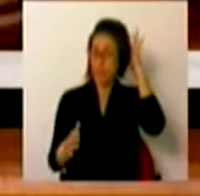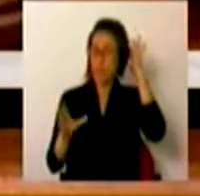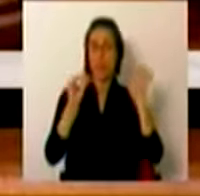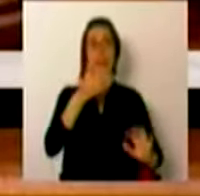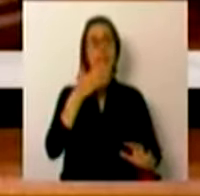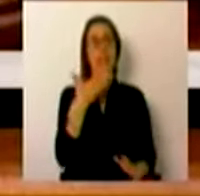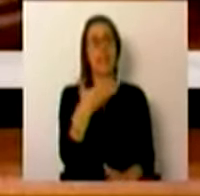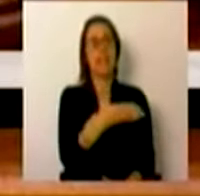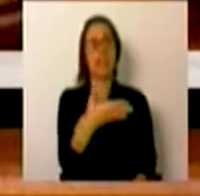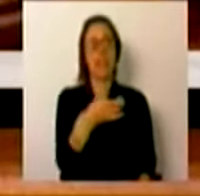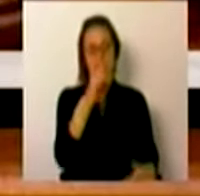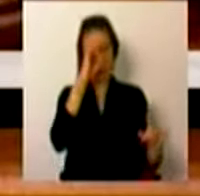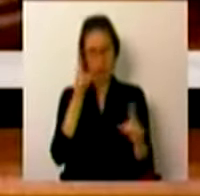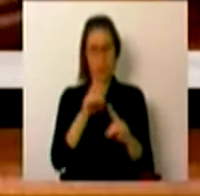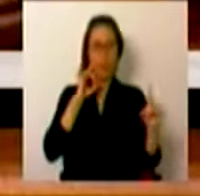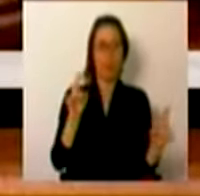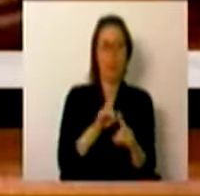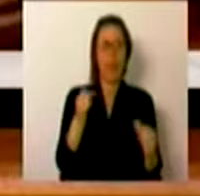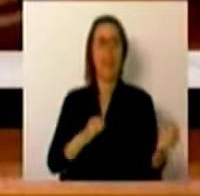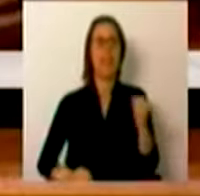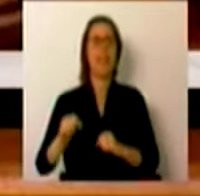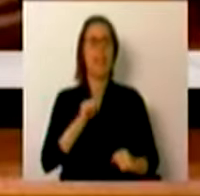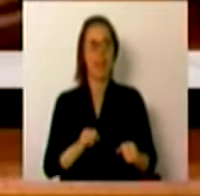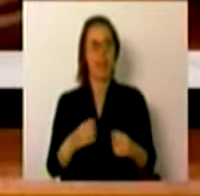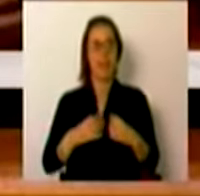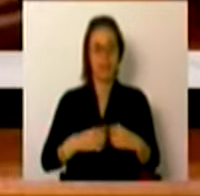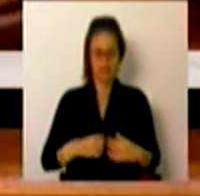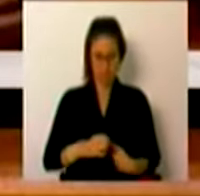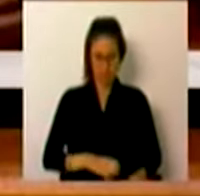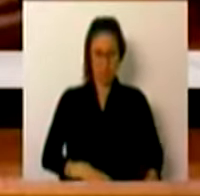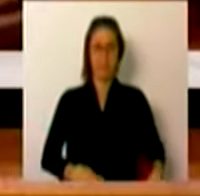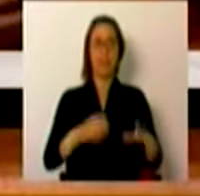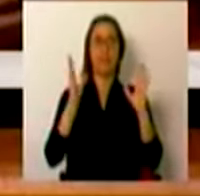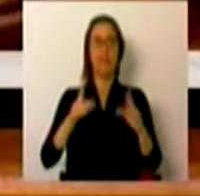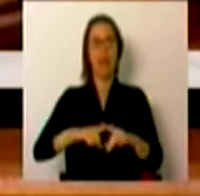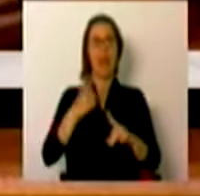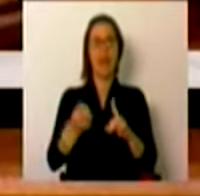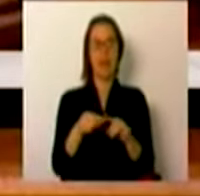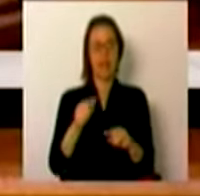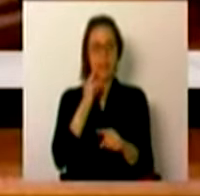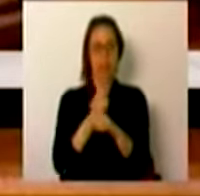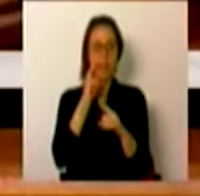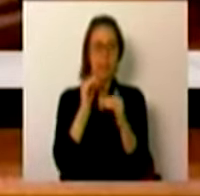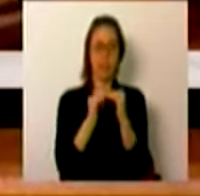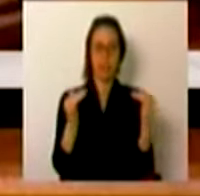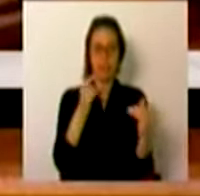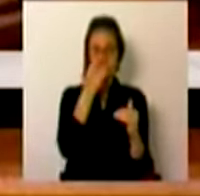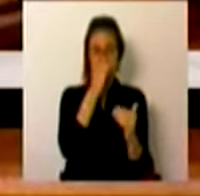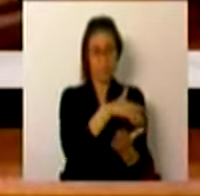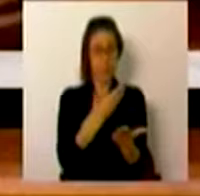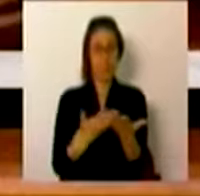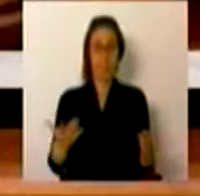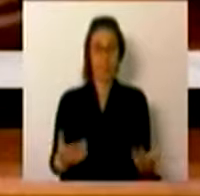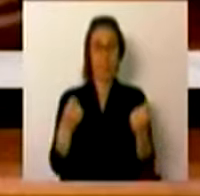119 docentes de música e dança beneficiam, já este ano, desta estabilidade que até aqui